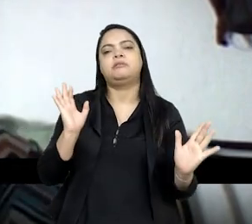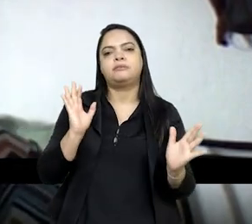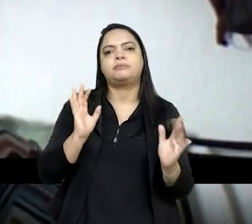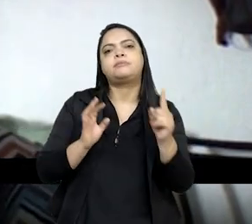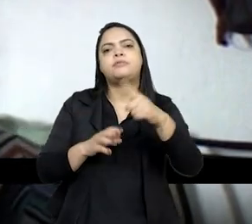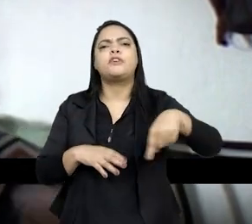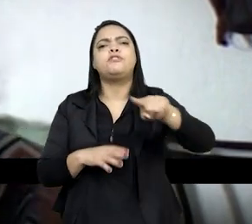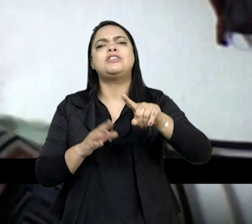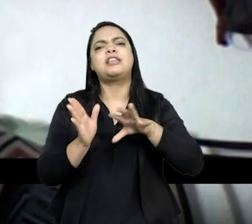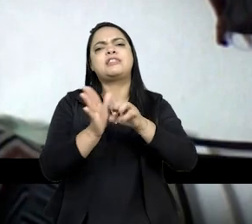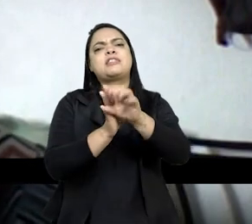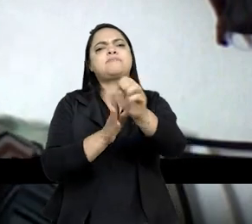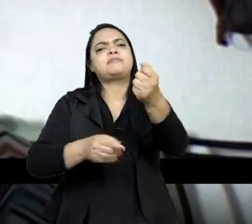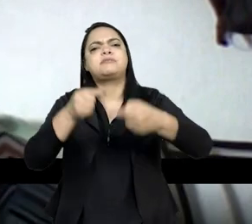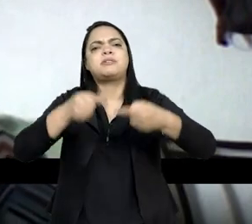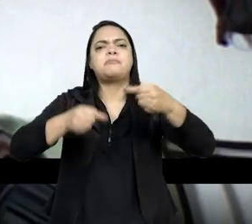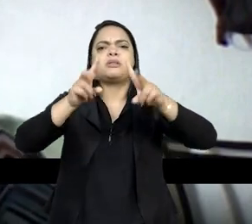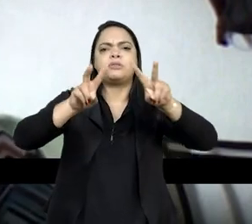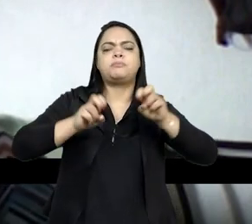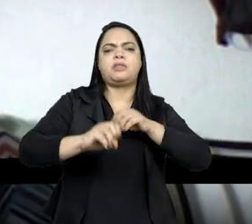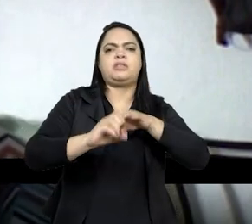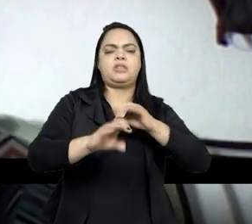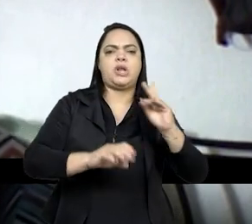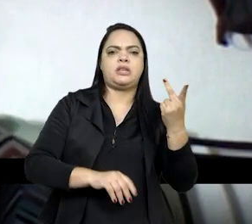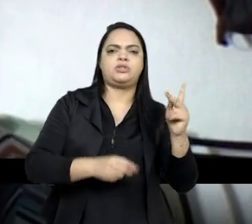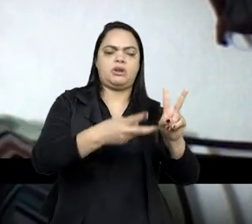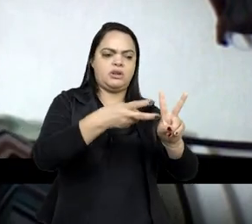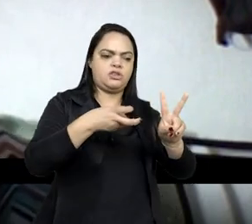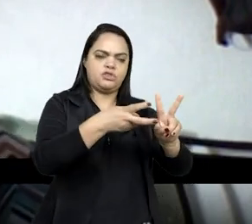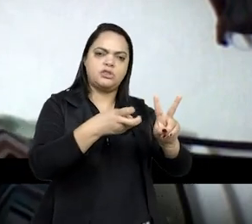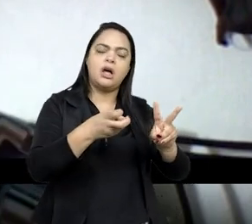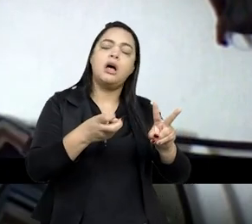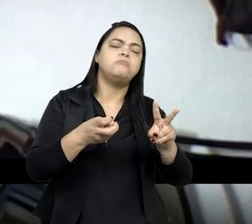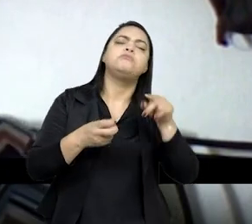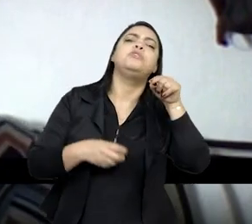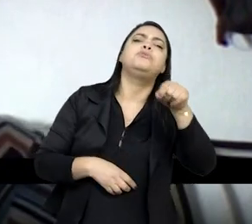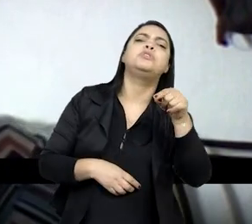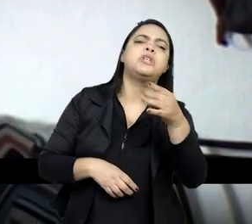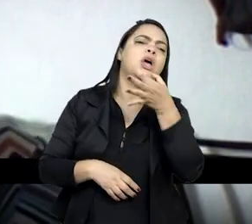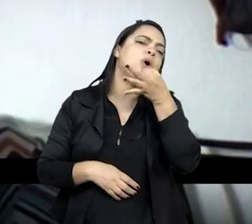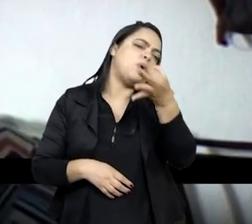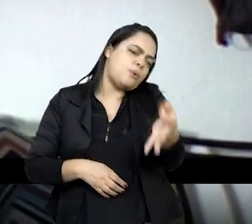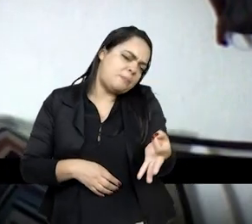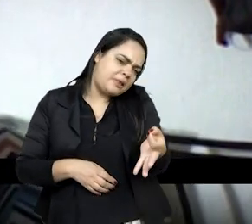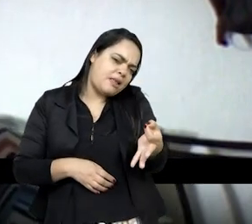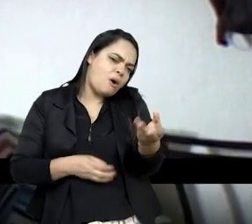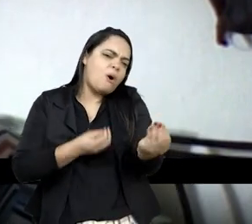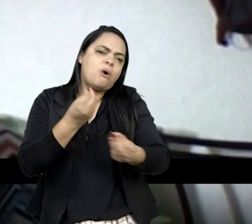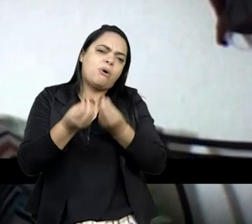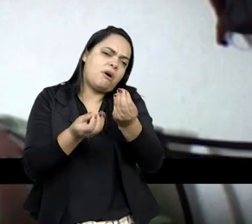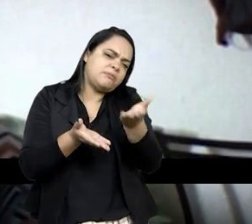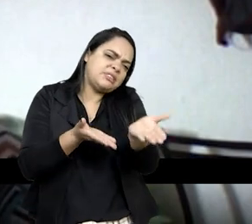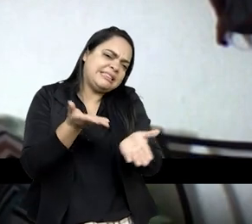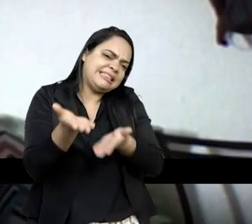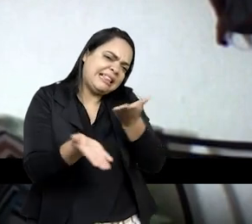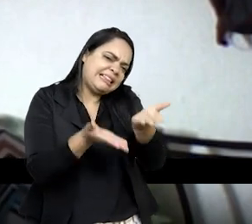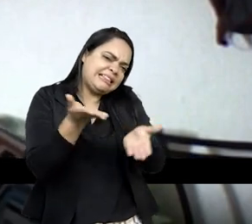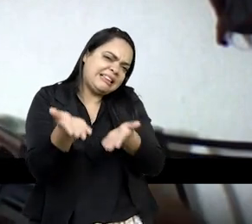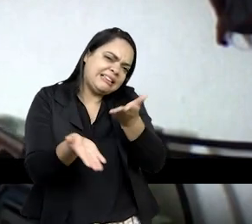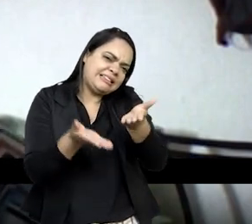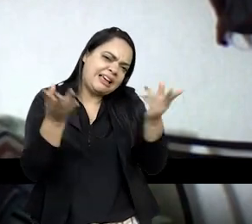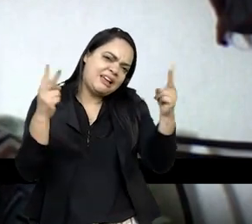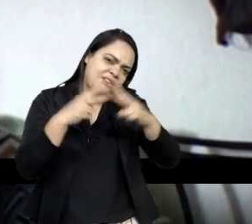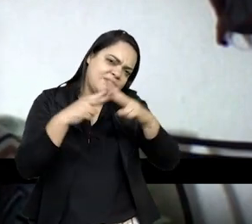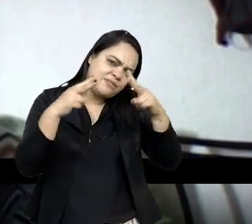dentro do debate sobre ensino de história indígena, como que você vê essa questão de tratar a violência